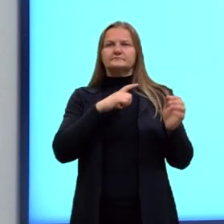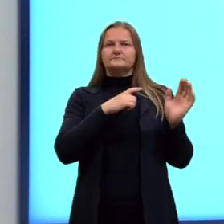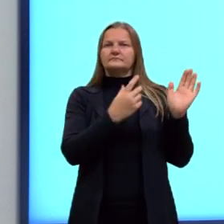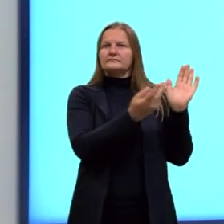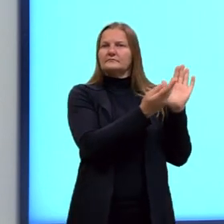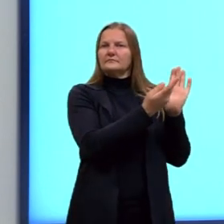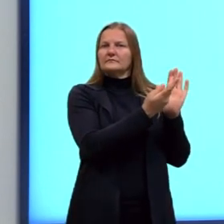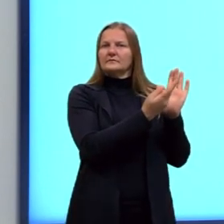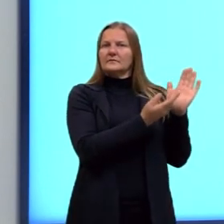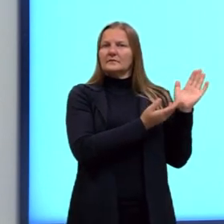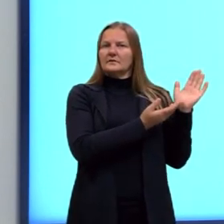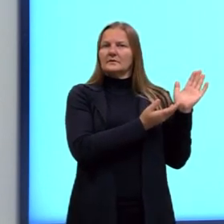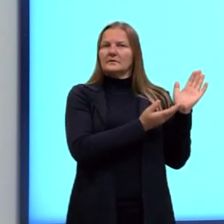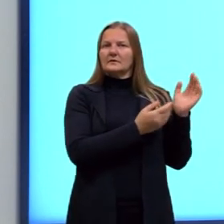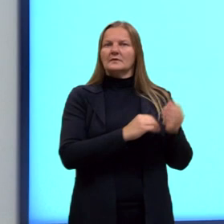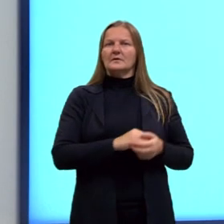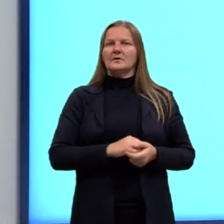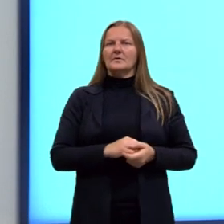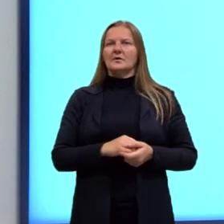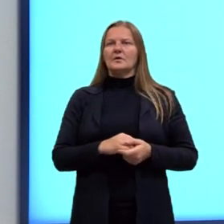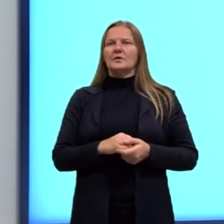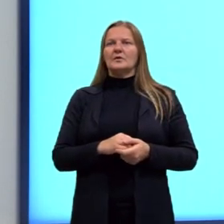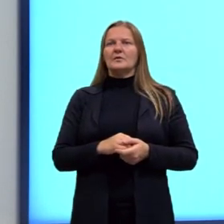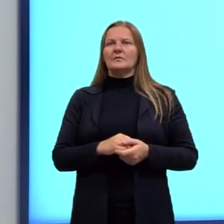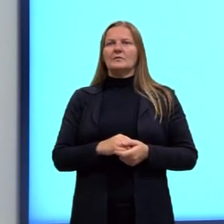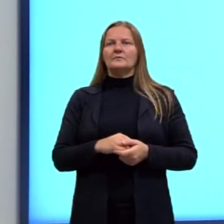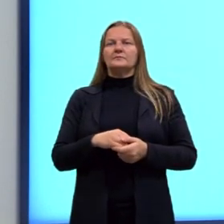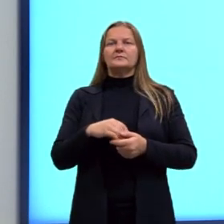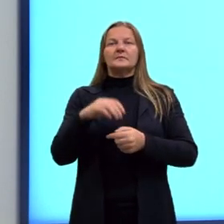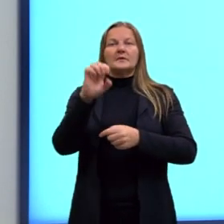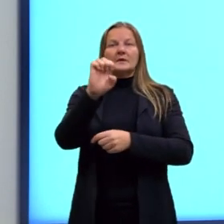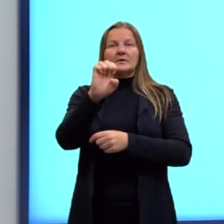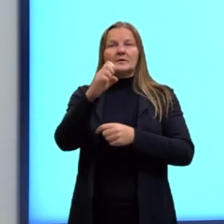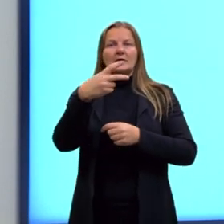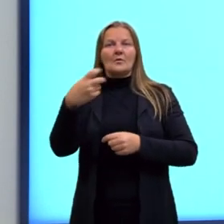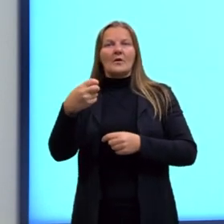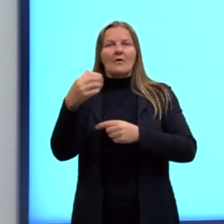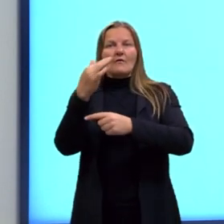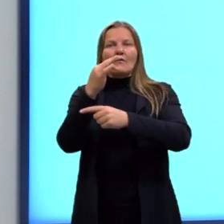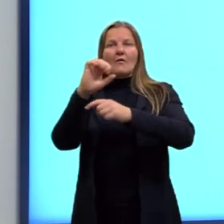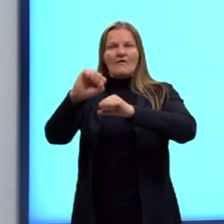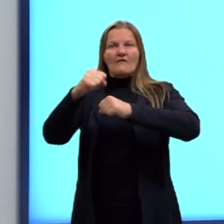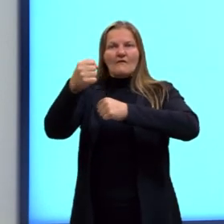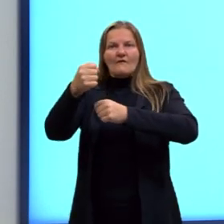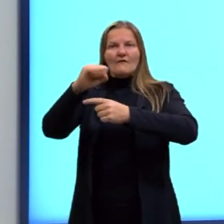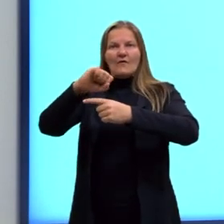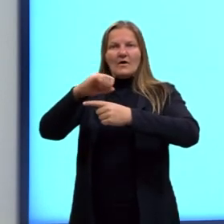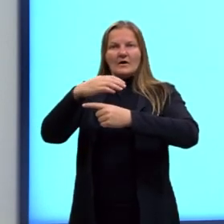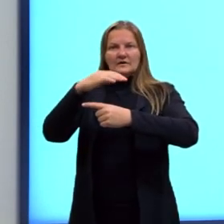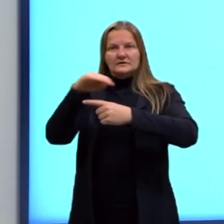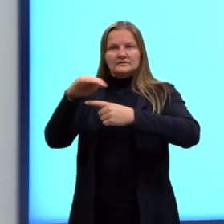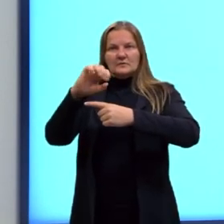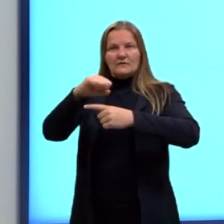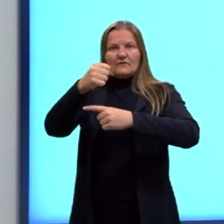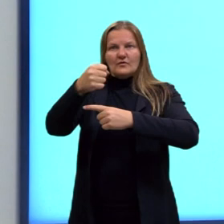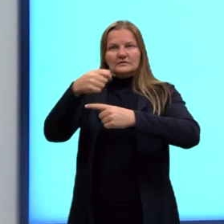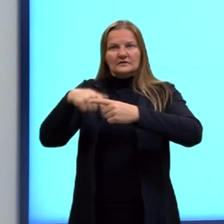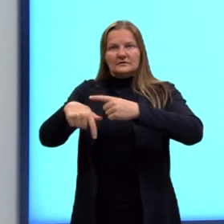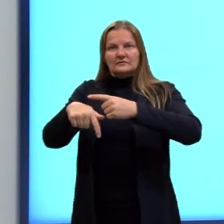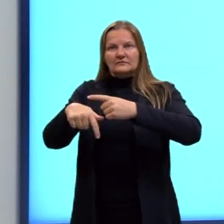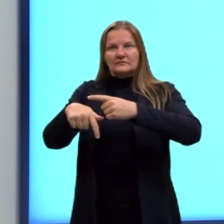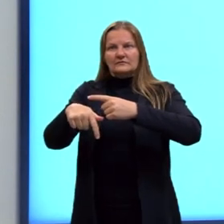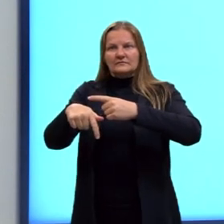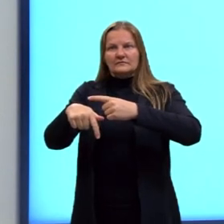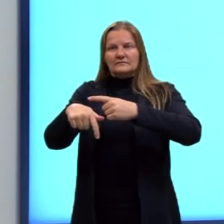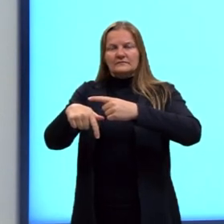prefixos, enfim. E campo elétrico é igual à força dividido pela carga. Essa aqui, então, é a